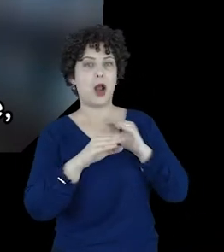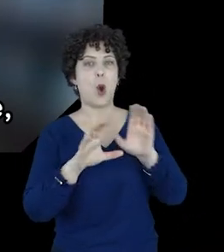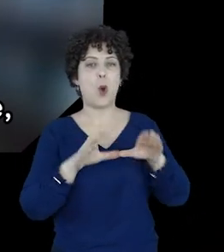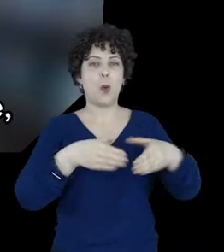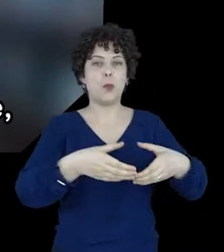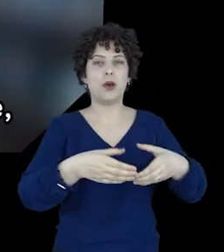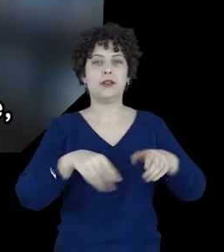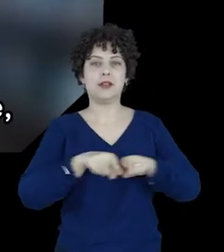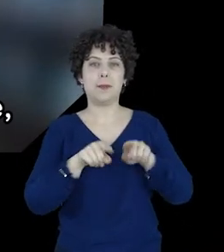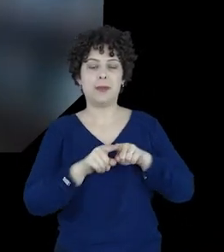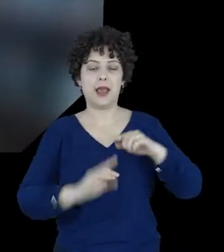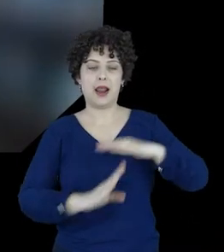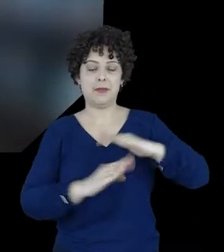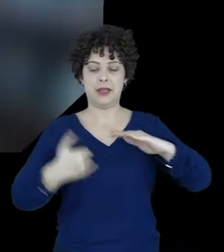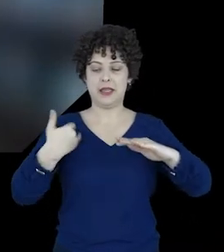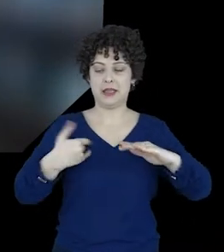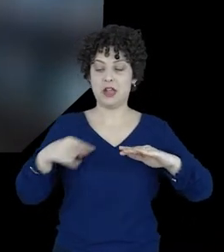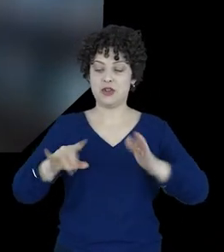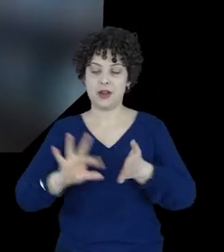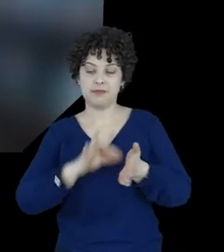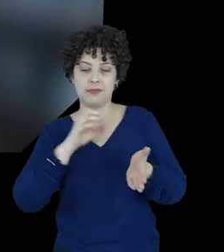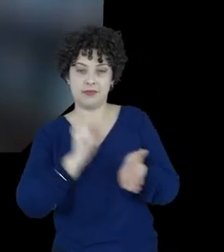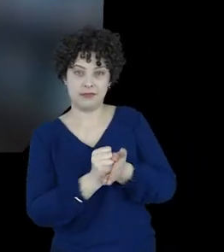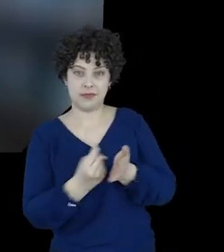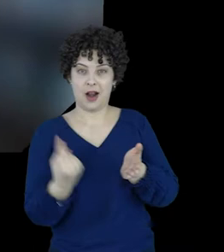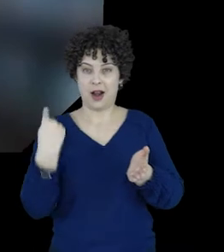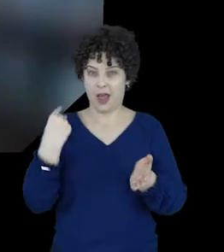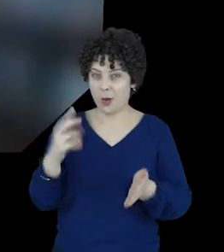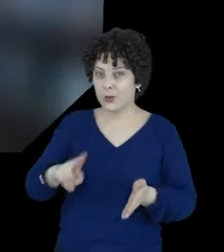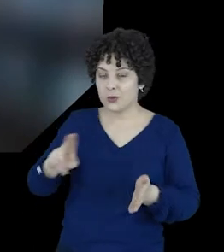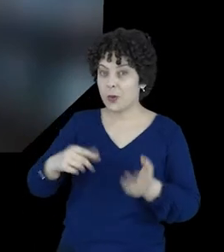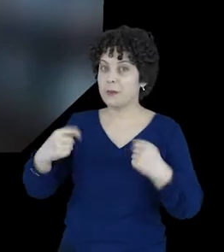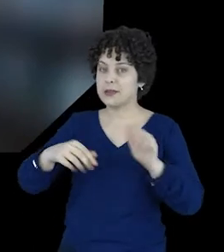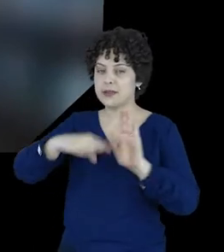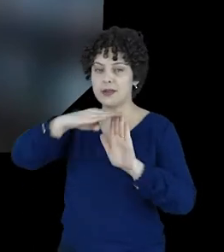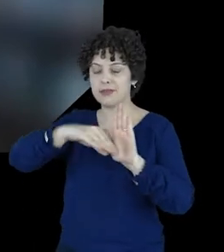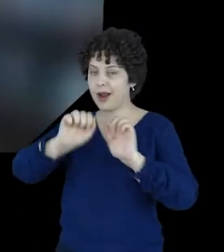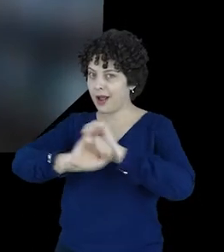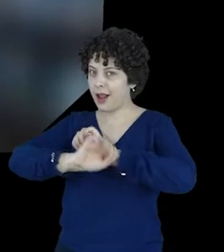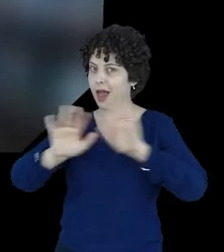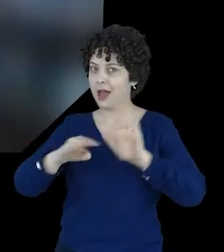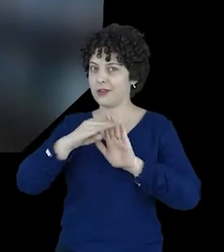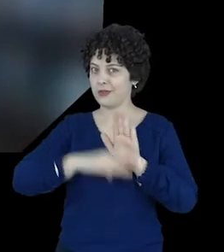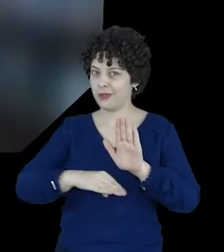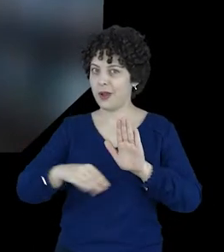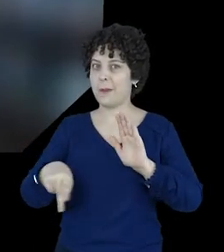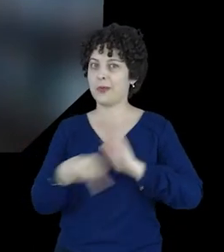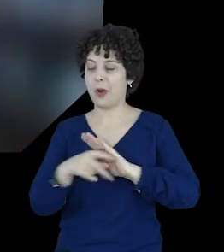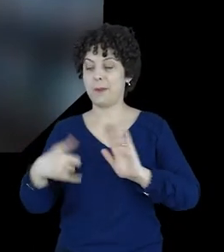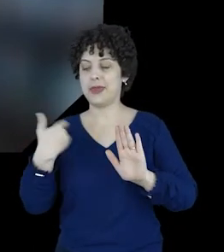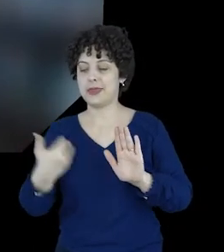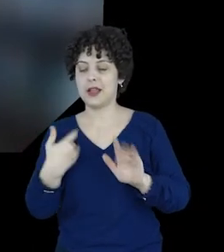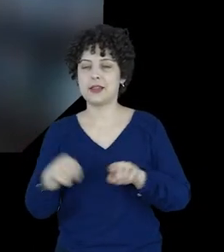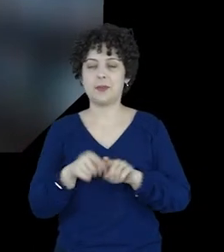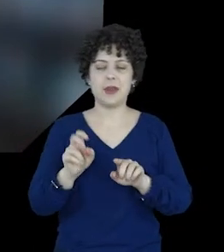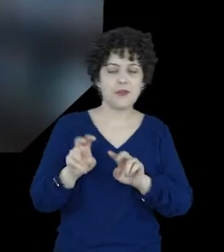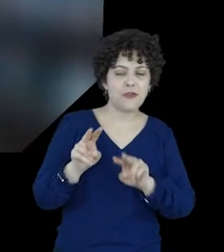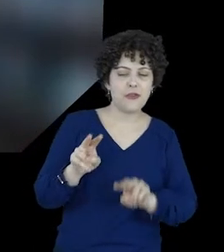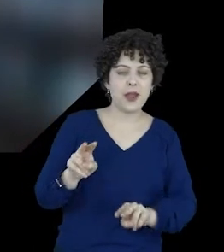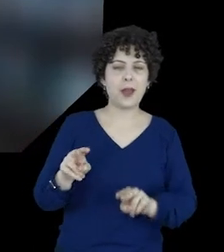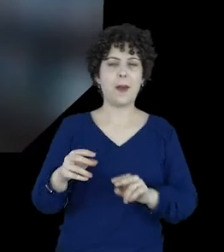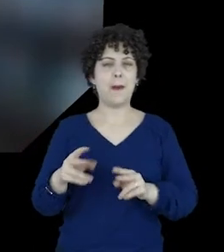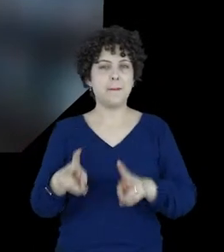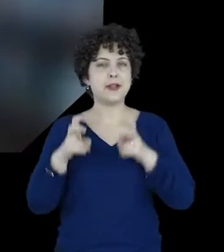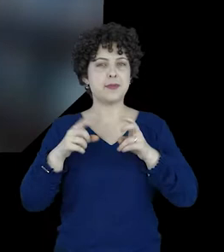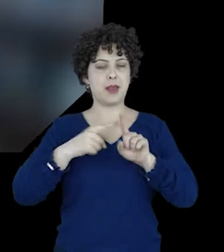restrições de idade em que a criança se inscreveu quando usou o serviço. Devem verificar a idade dos usuários com